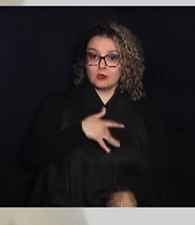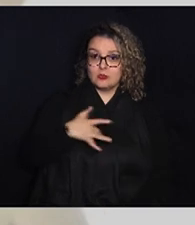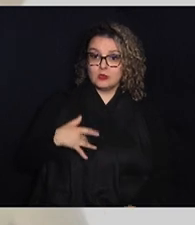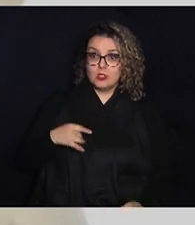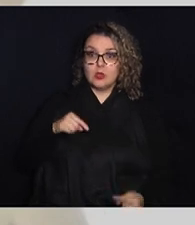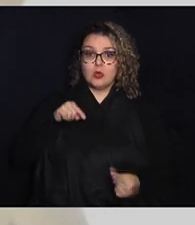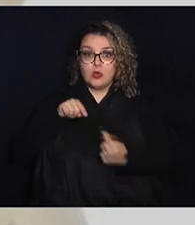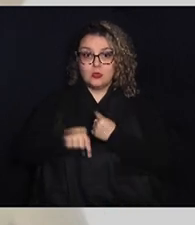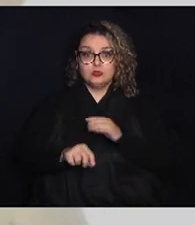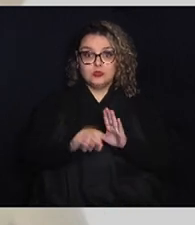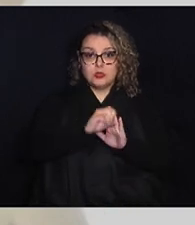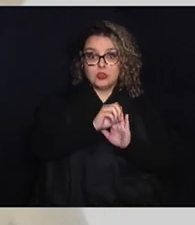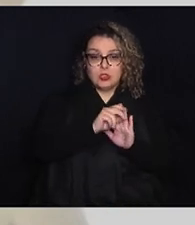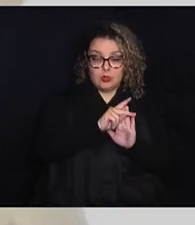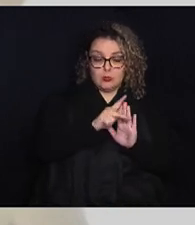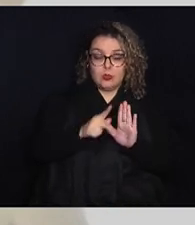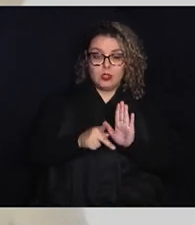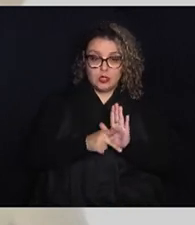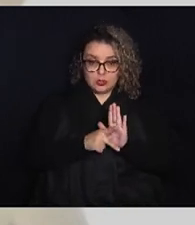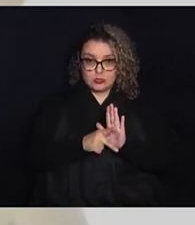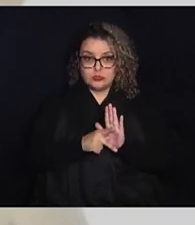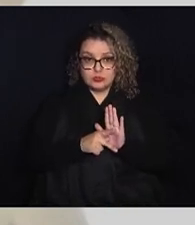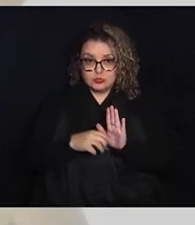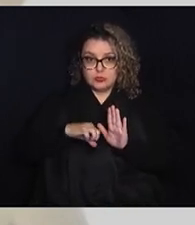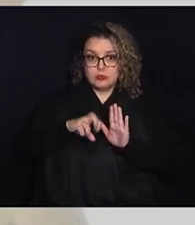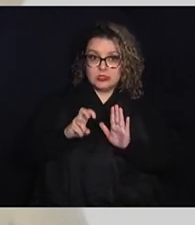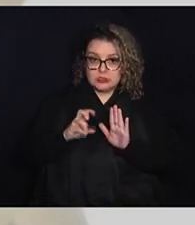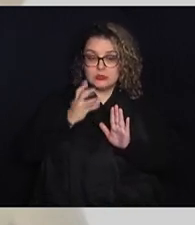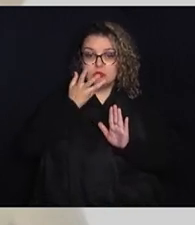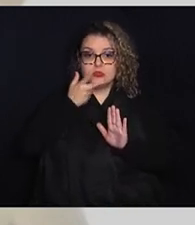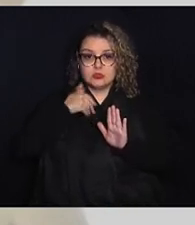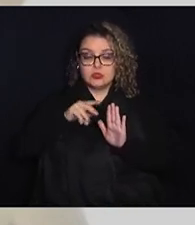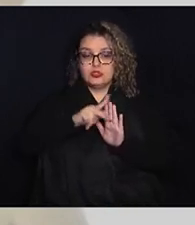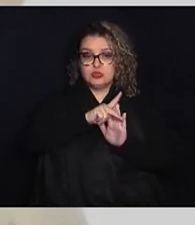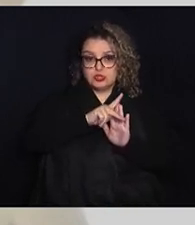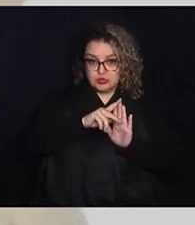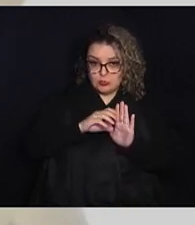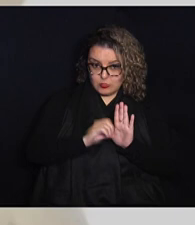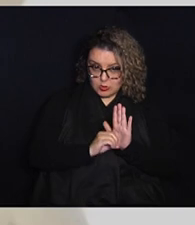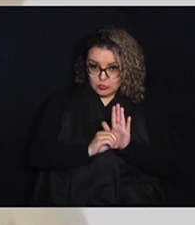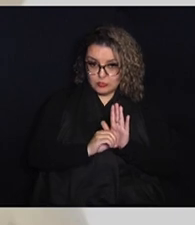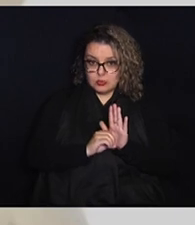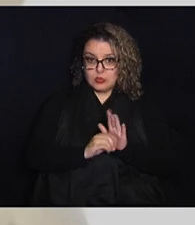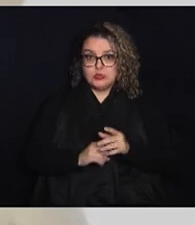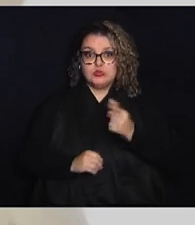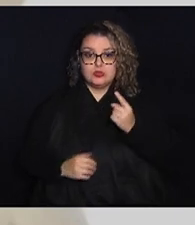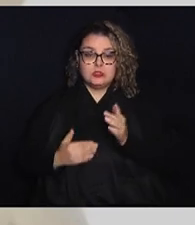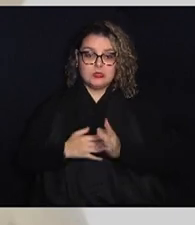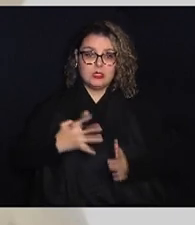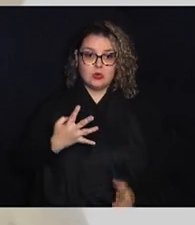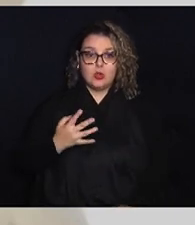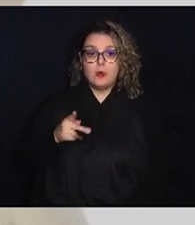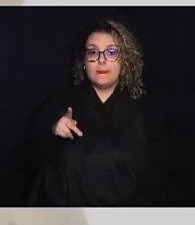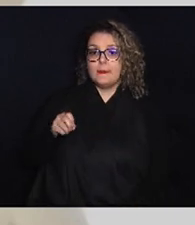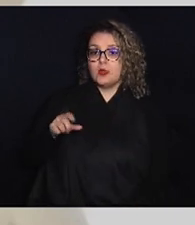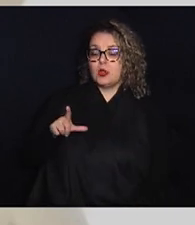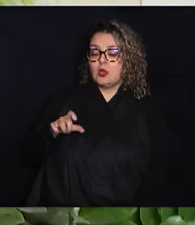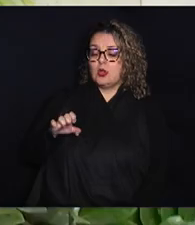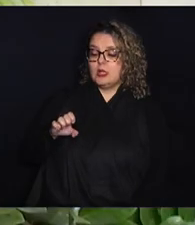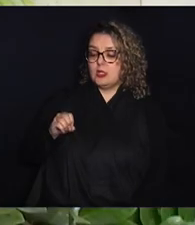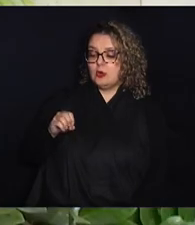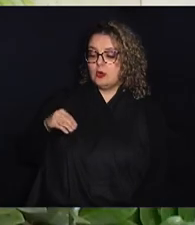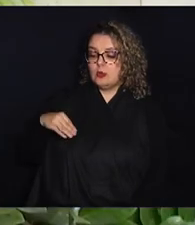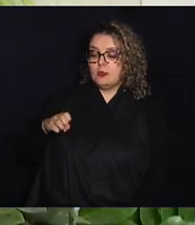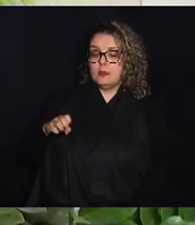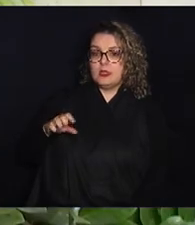a poliomielite pelo menos 95% das crianças de 1 a 4 anos, grupo estimado em 57 mil pessoas.